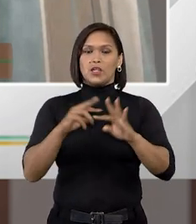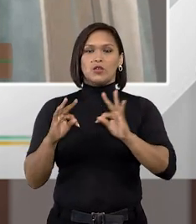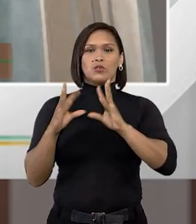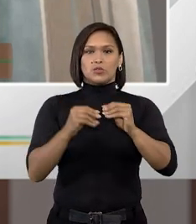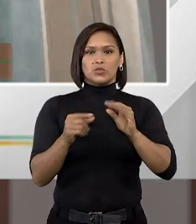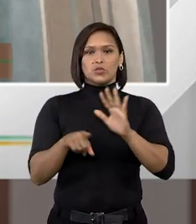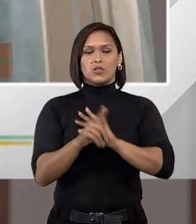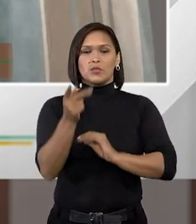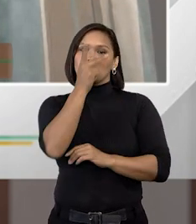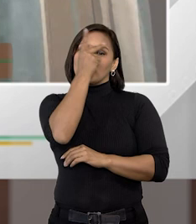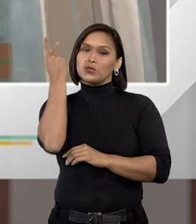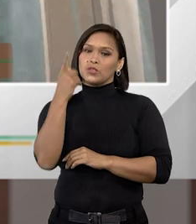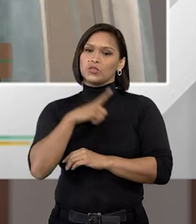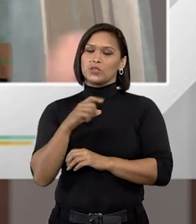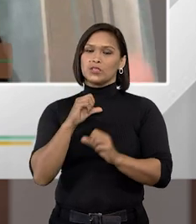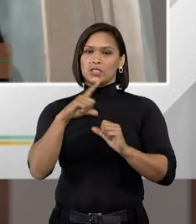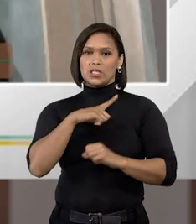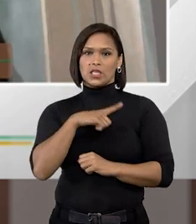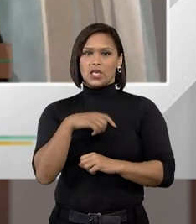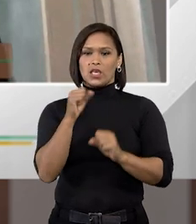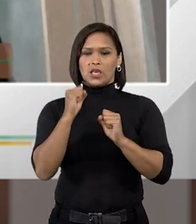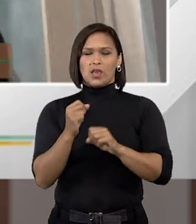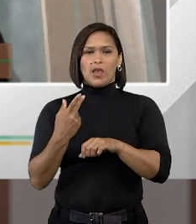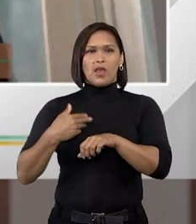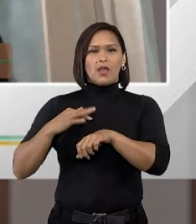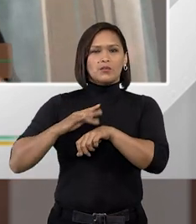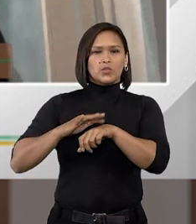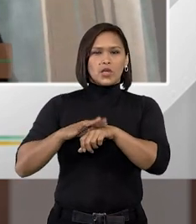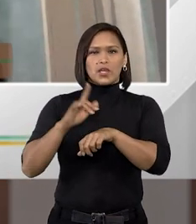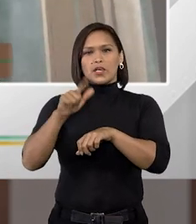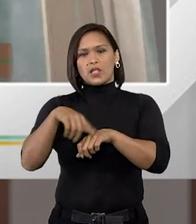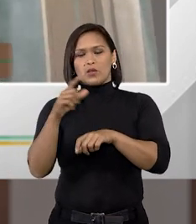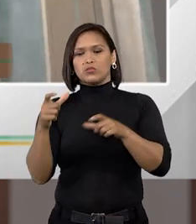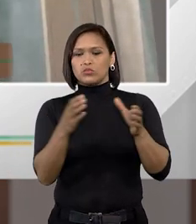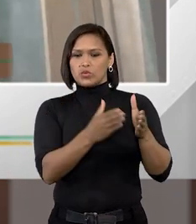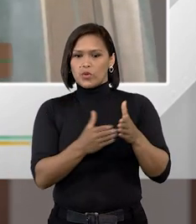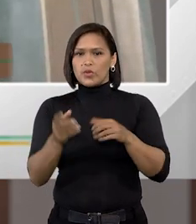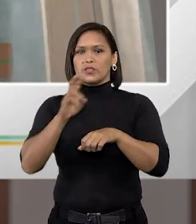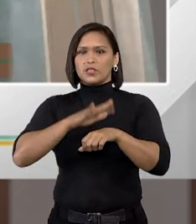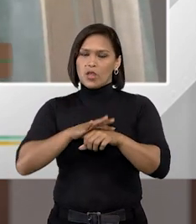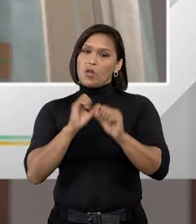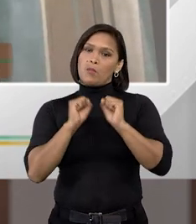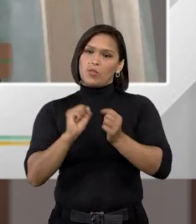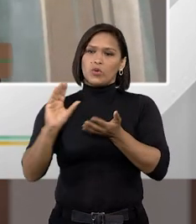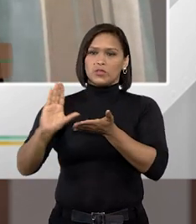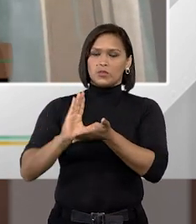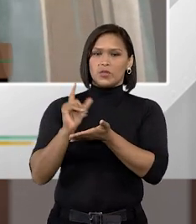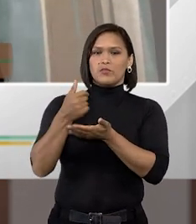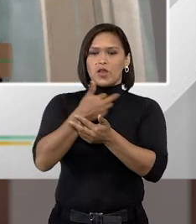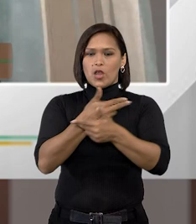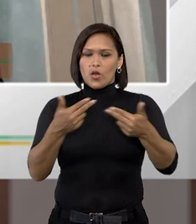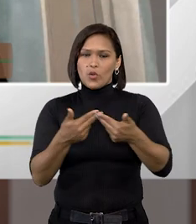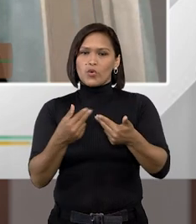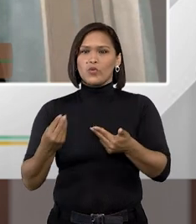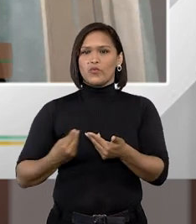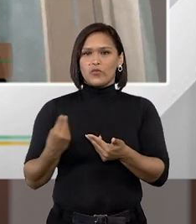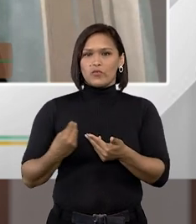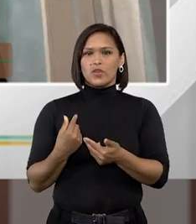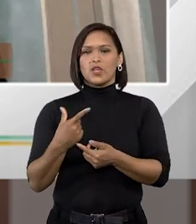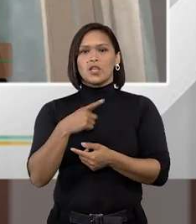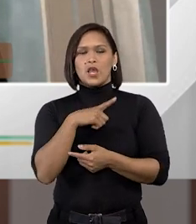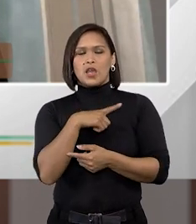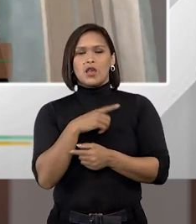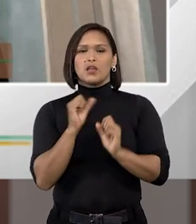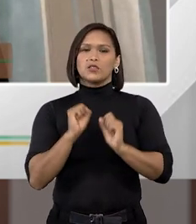todo para que as pessoas que possuem que estão dentro dessa área de risco possam ser beneficiadas em alguns momentos serem